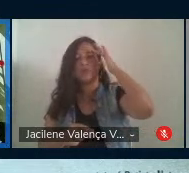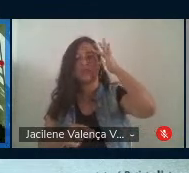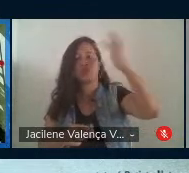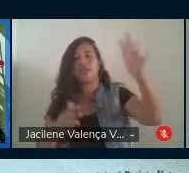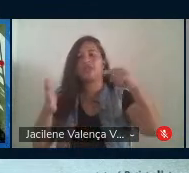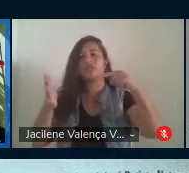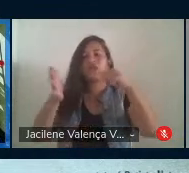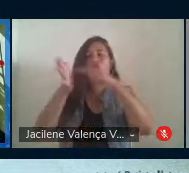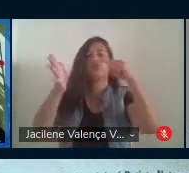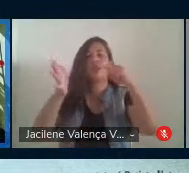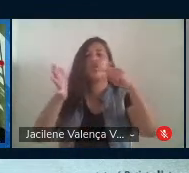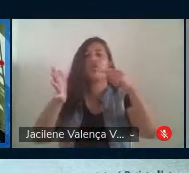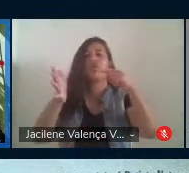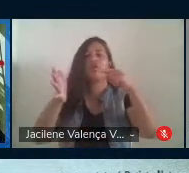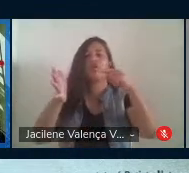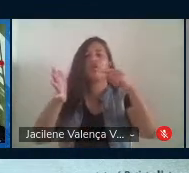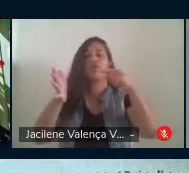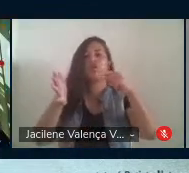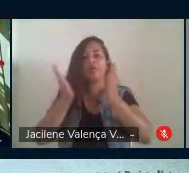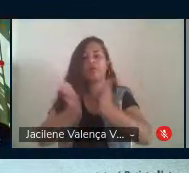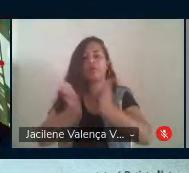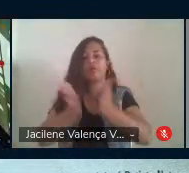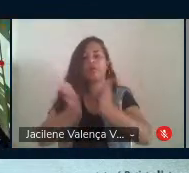e com quem dialoguei,